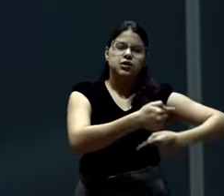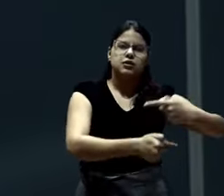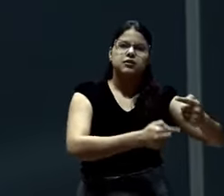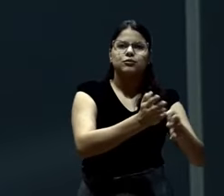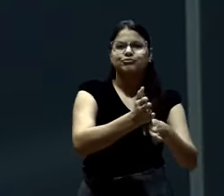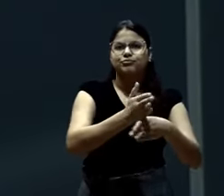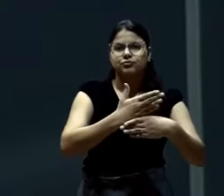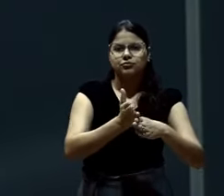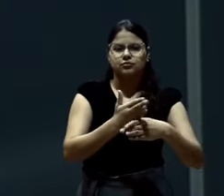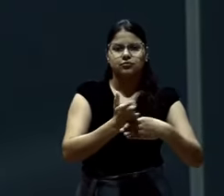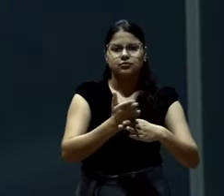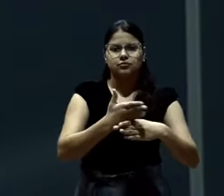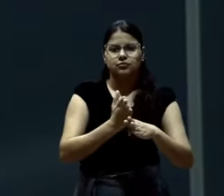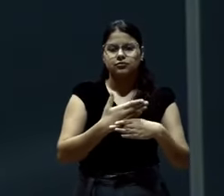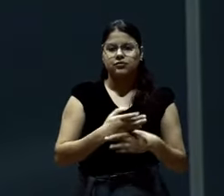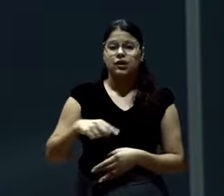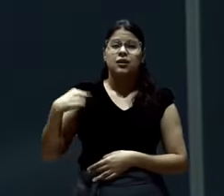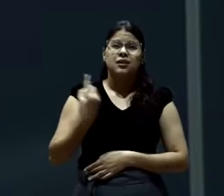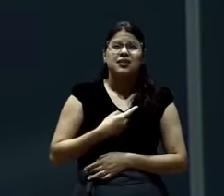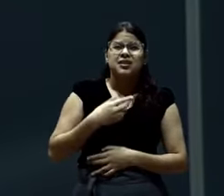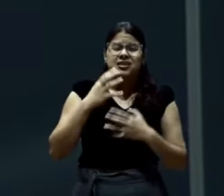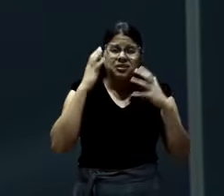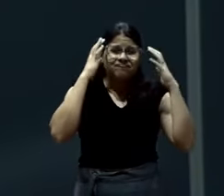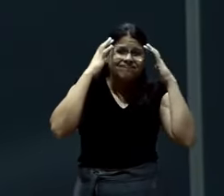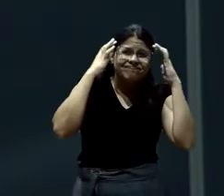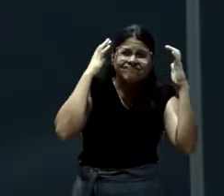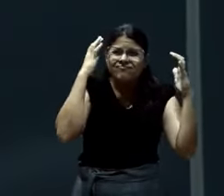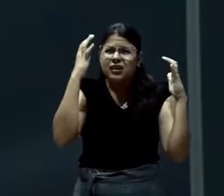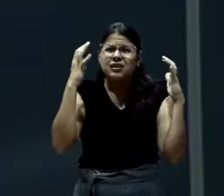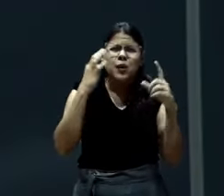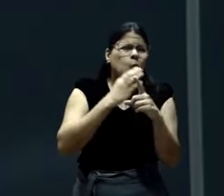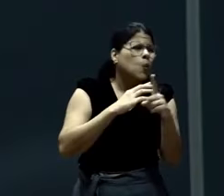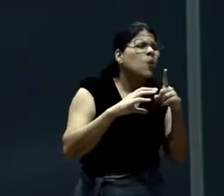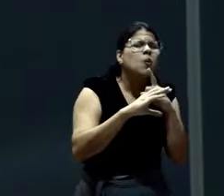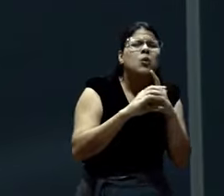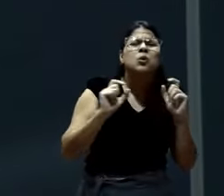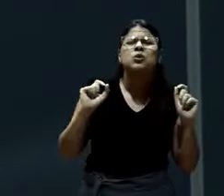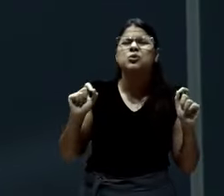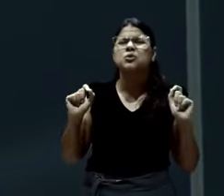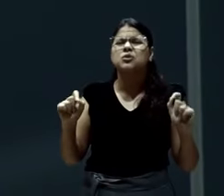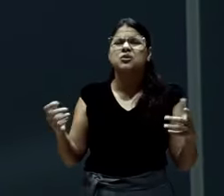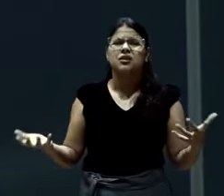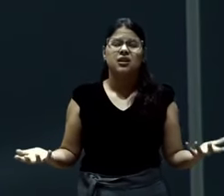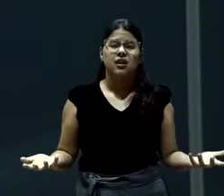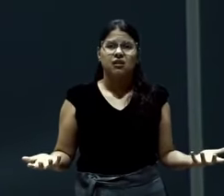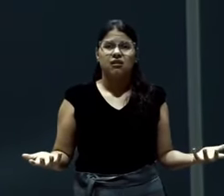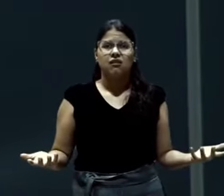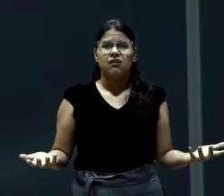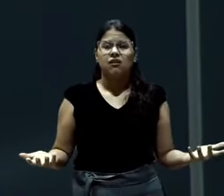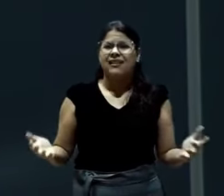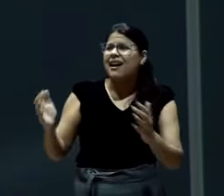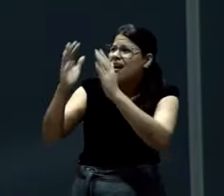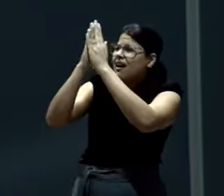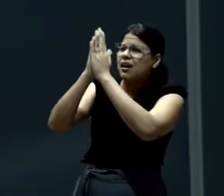E nós não vamos entendendo mais o que é culto. Nós não vamos entendendo mais o que é